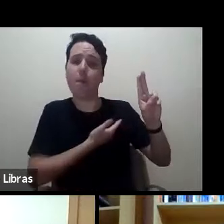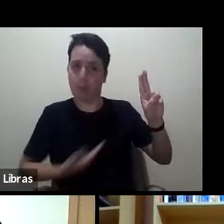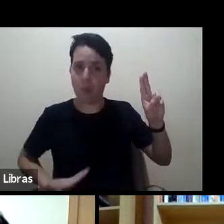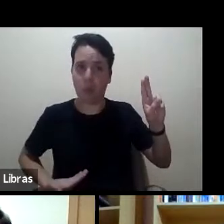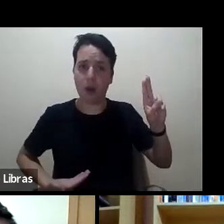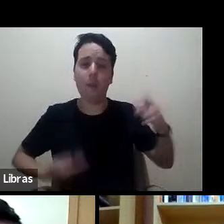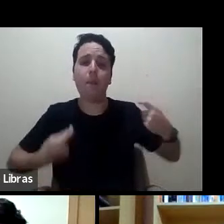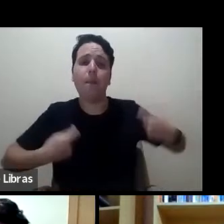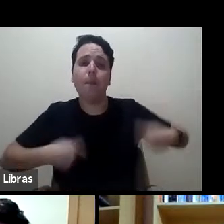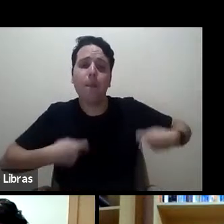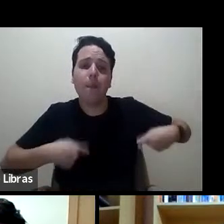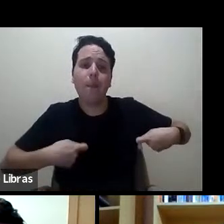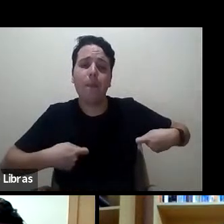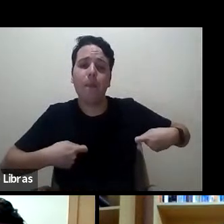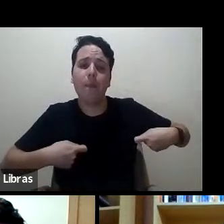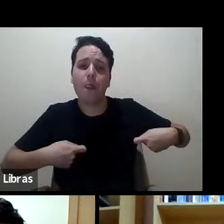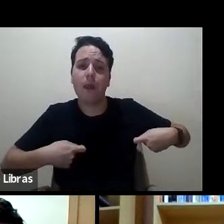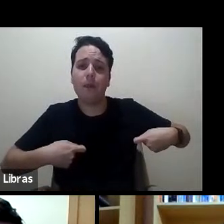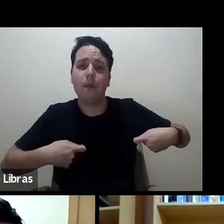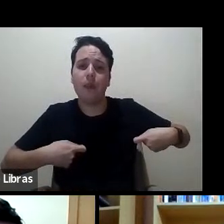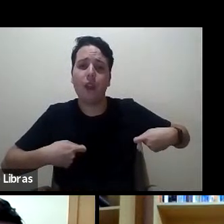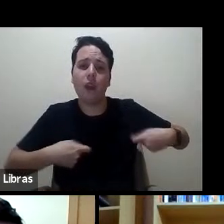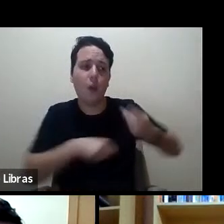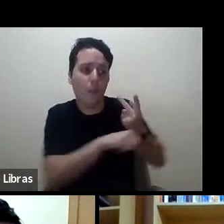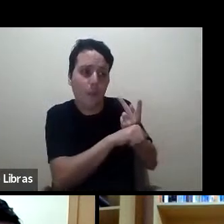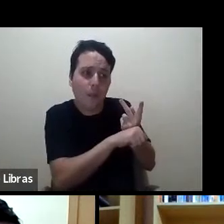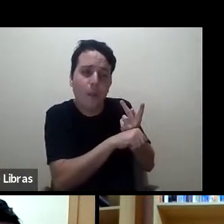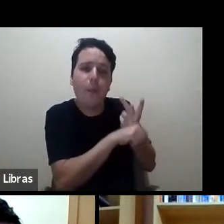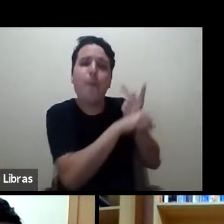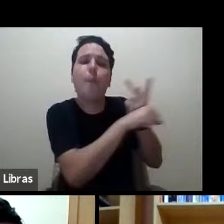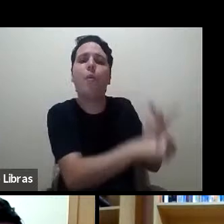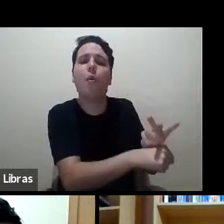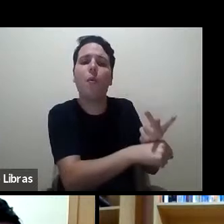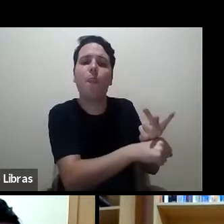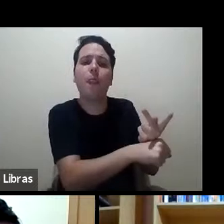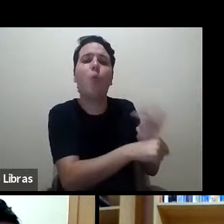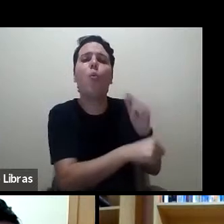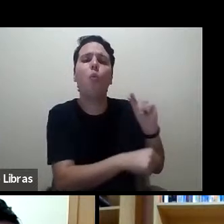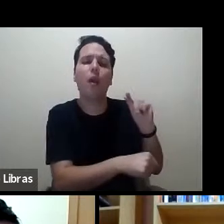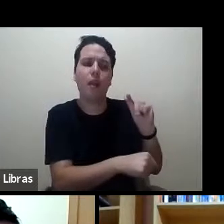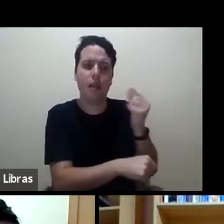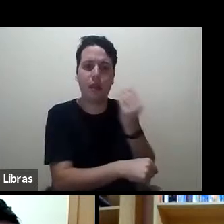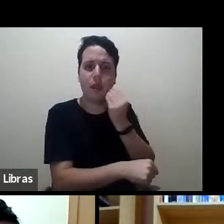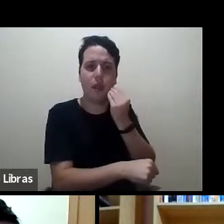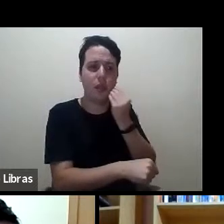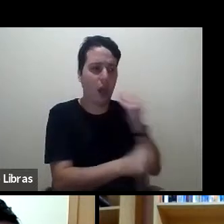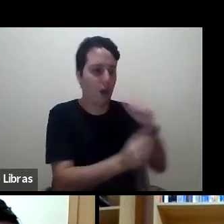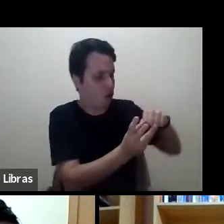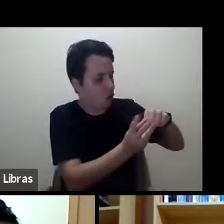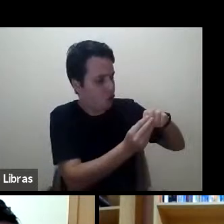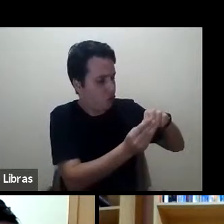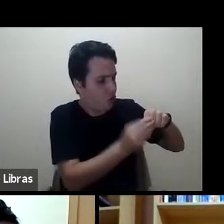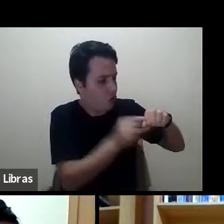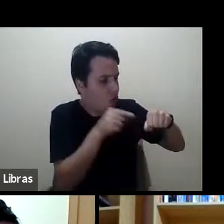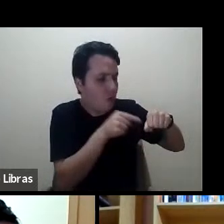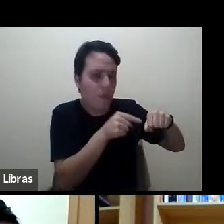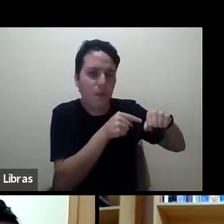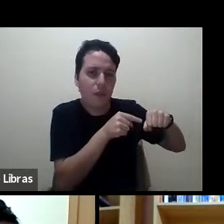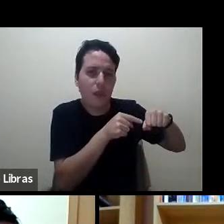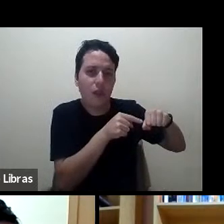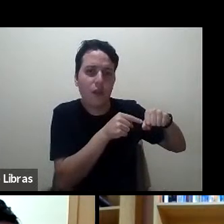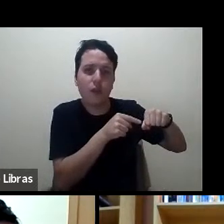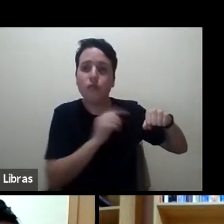procurar, fazer os nossos conhecimentos o mais